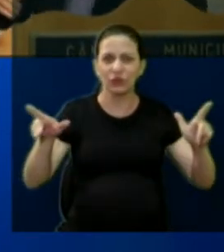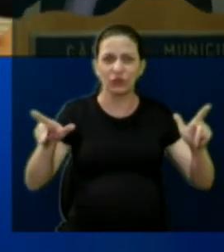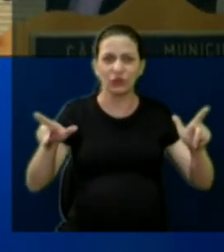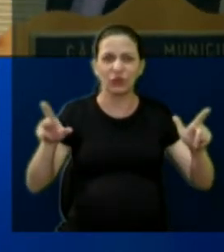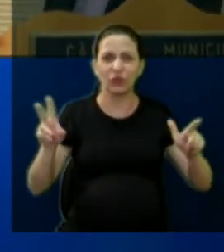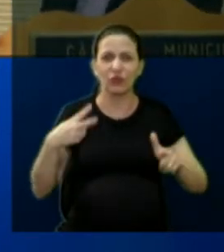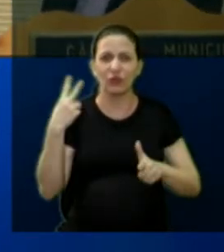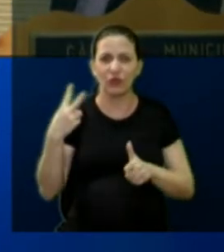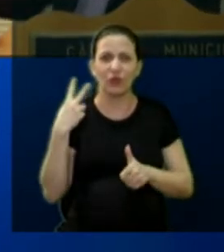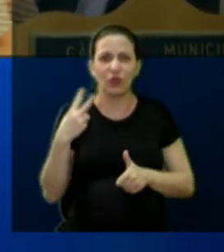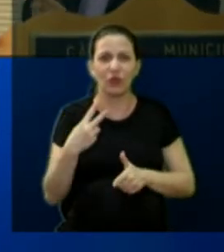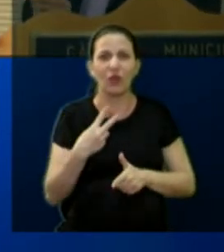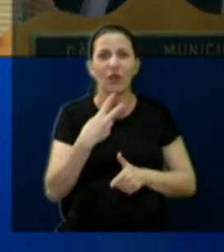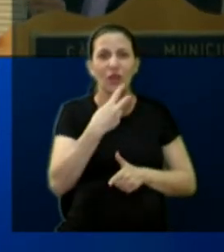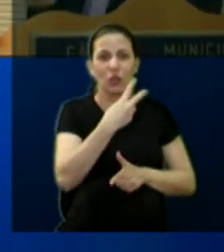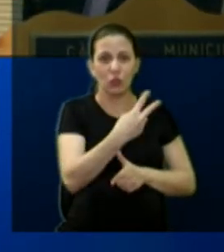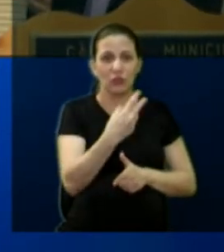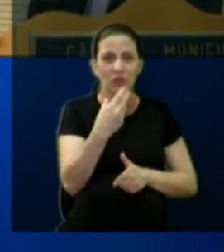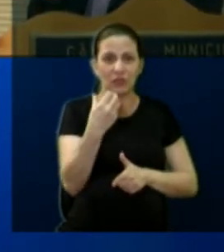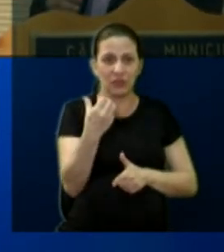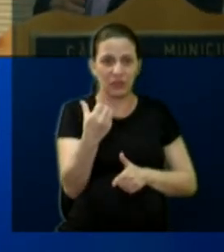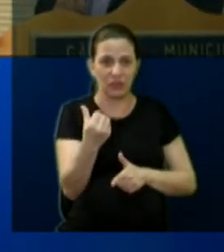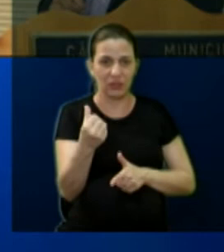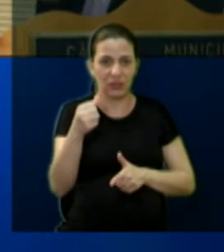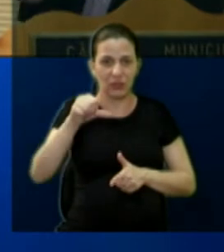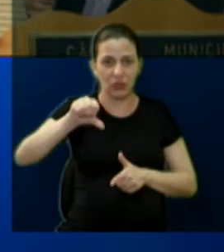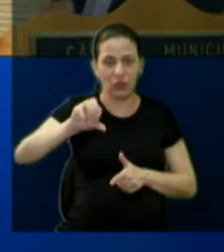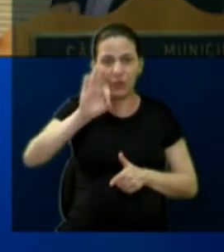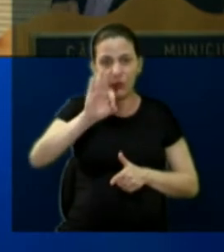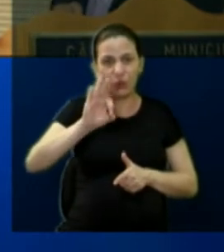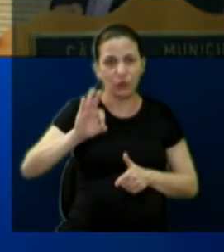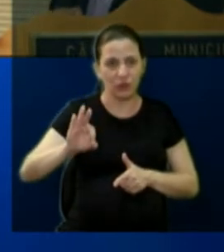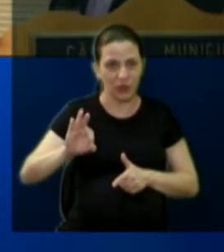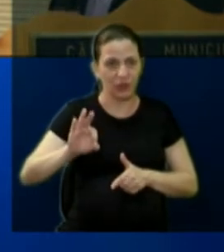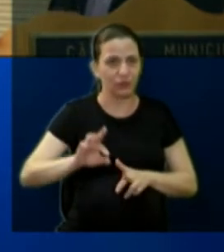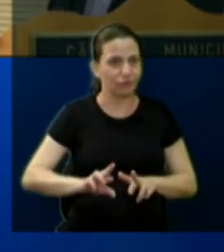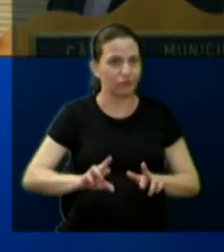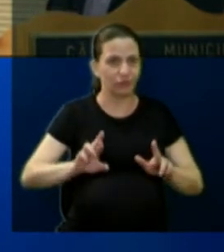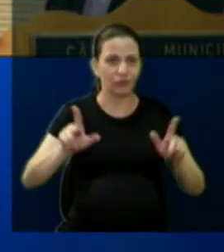é 269%. Pode passar o outro?